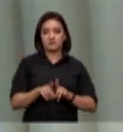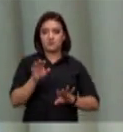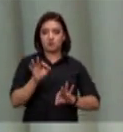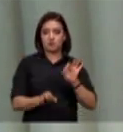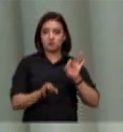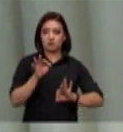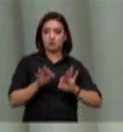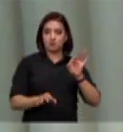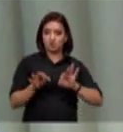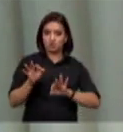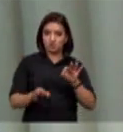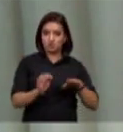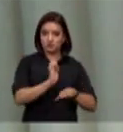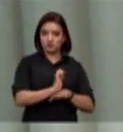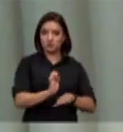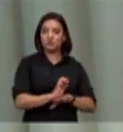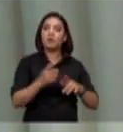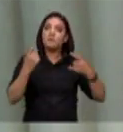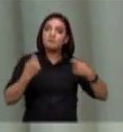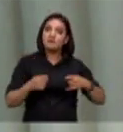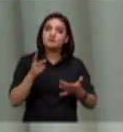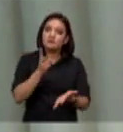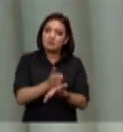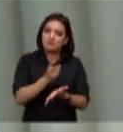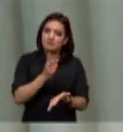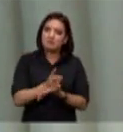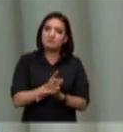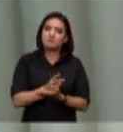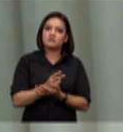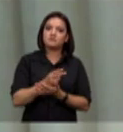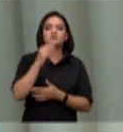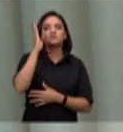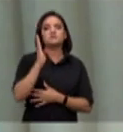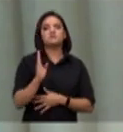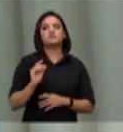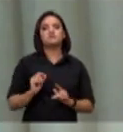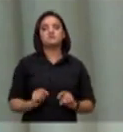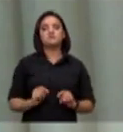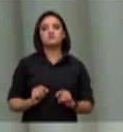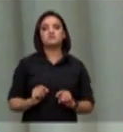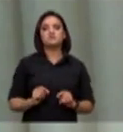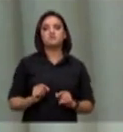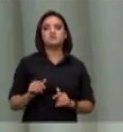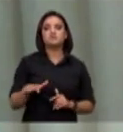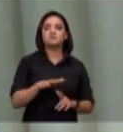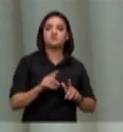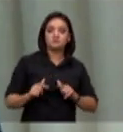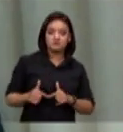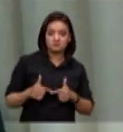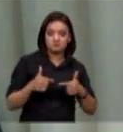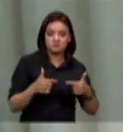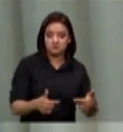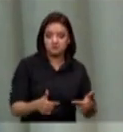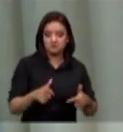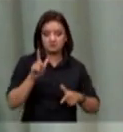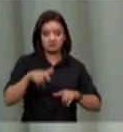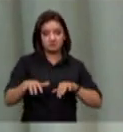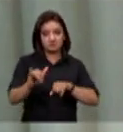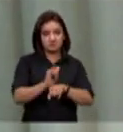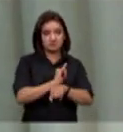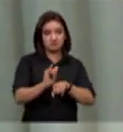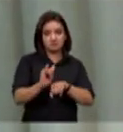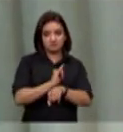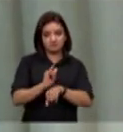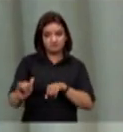justiça estadual precisa ser mantida no Brasil como um órgão de atuação estratégico